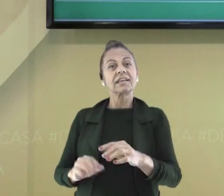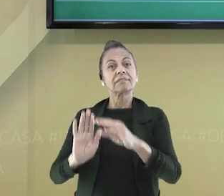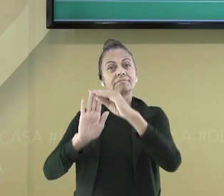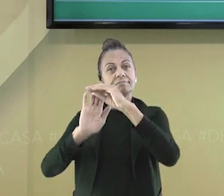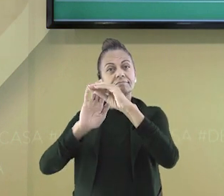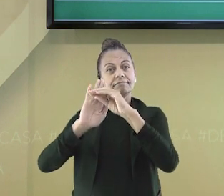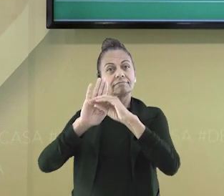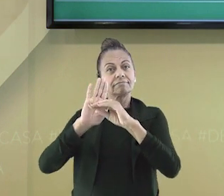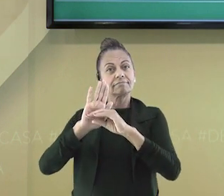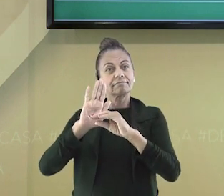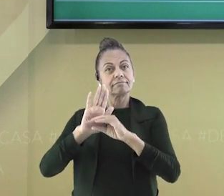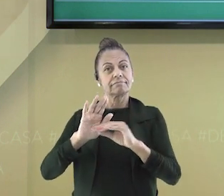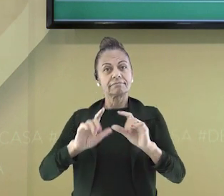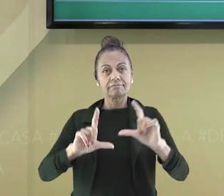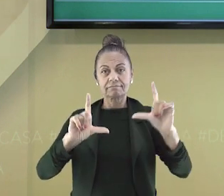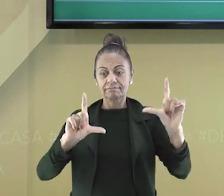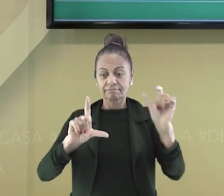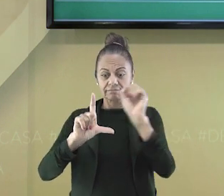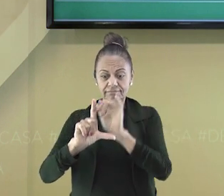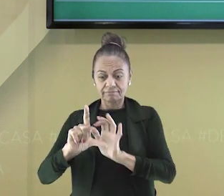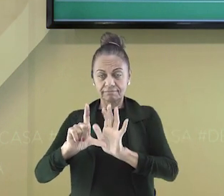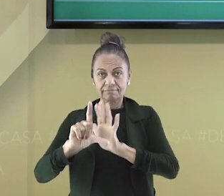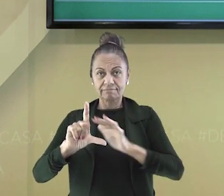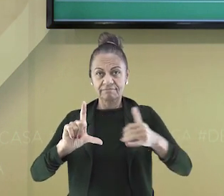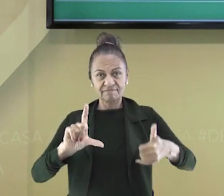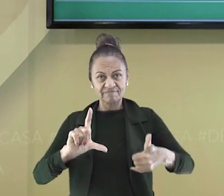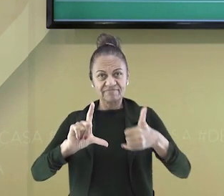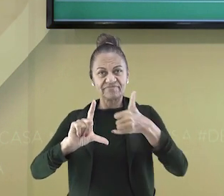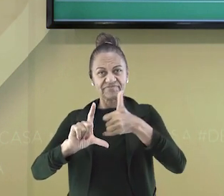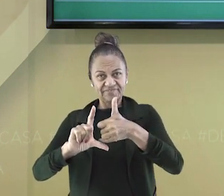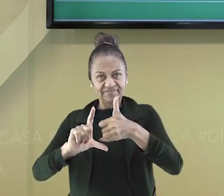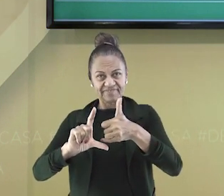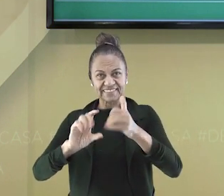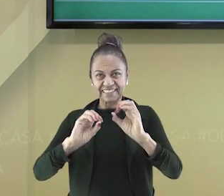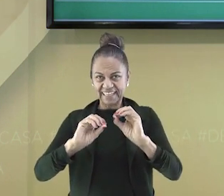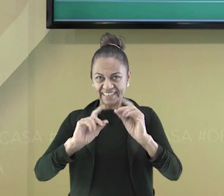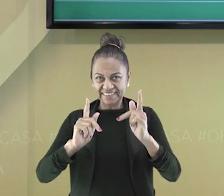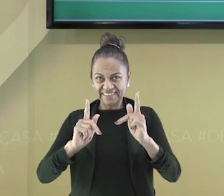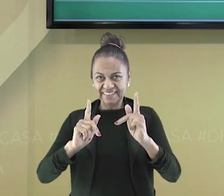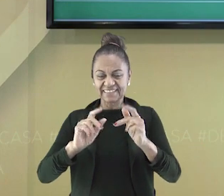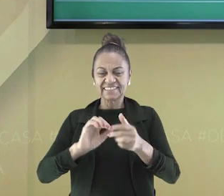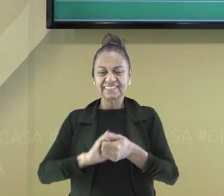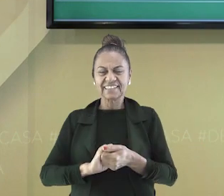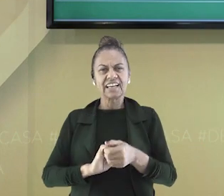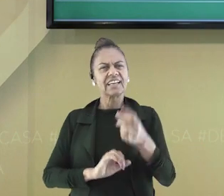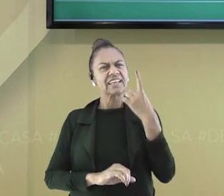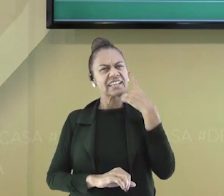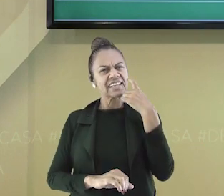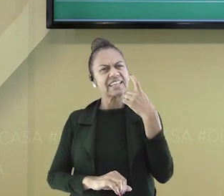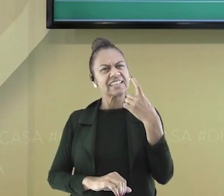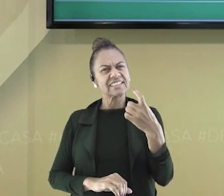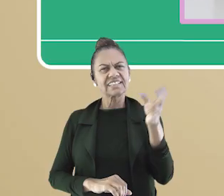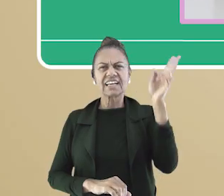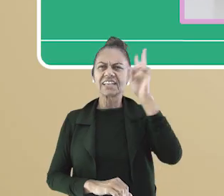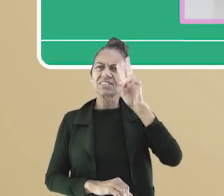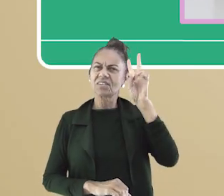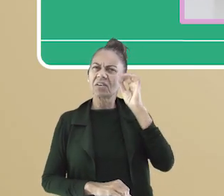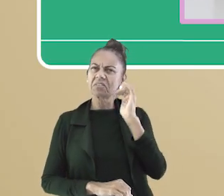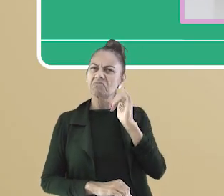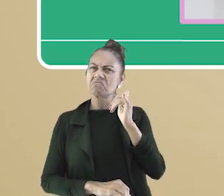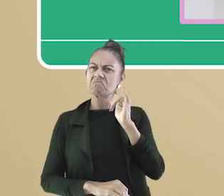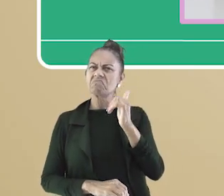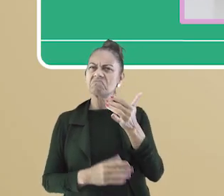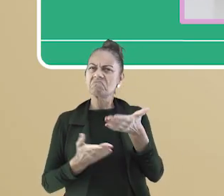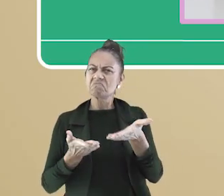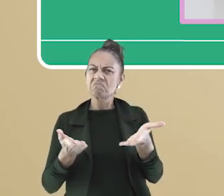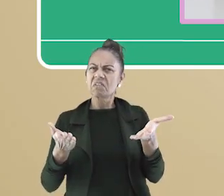a sua presença com o seu celular, usando o QR Code que vai aparecer na sua tela. Ok? Que